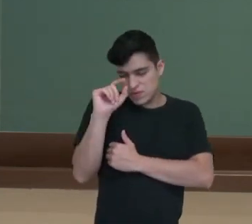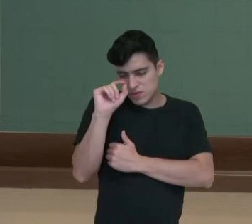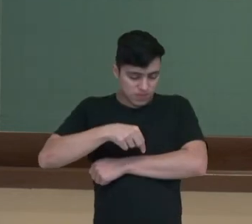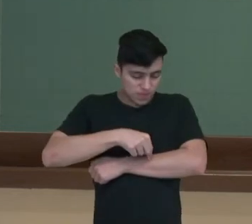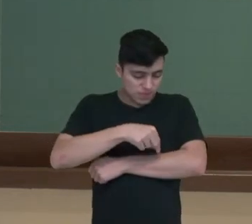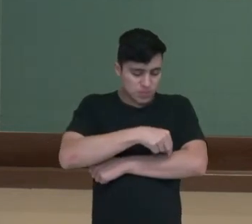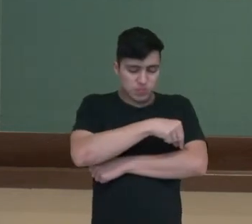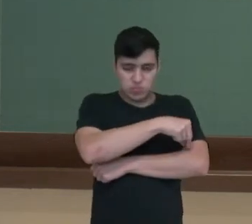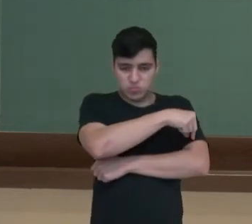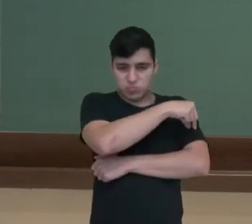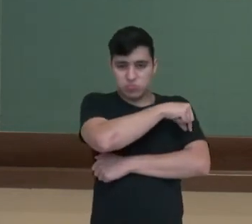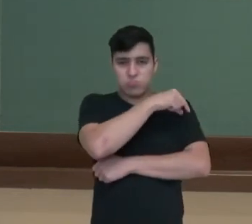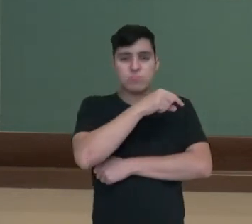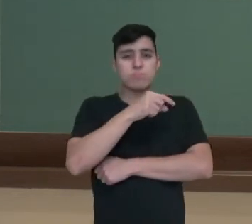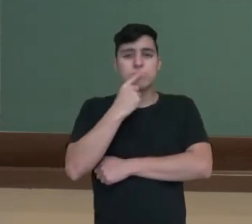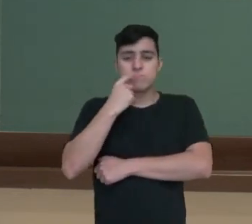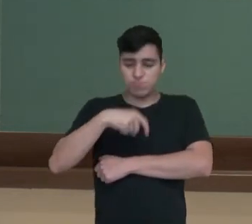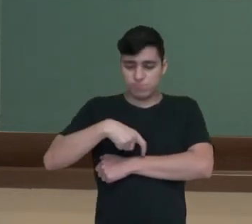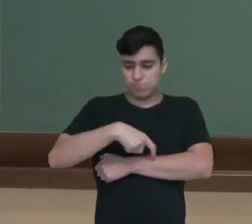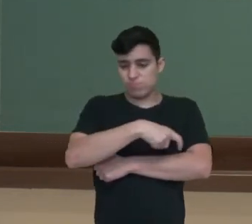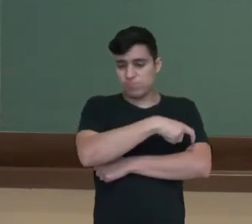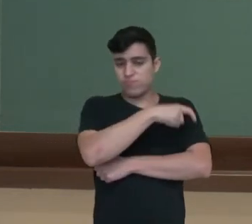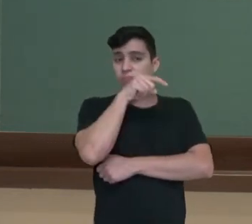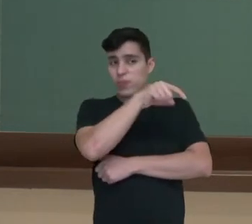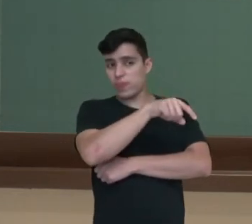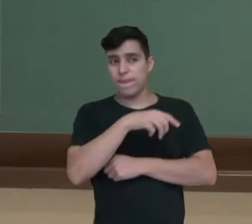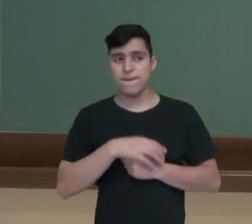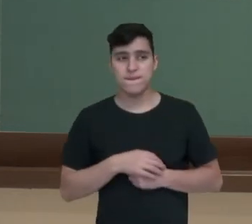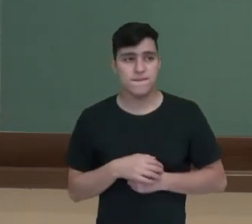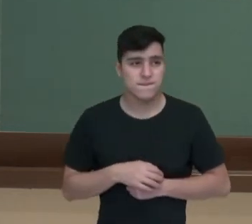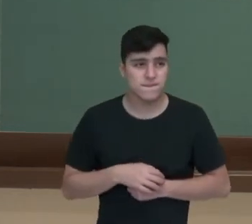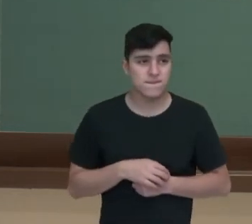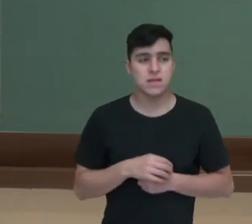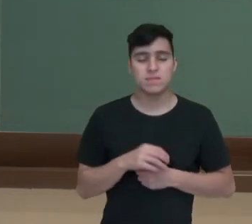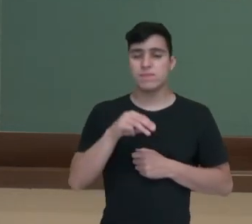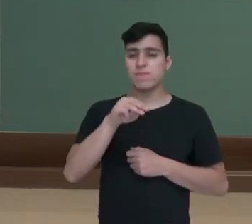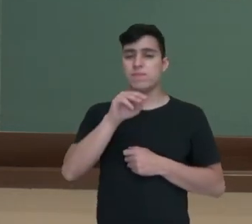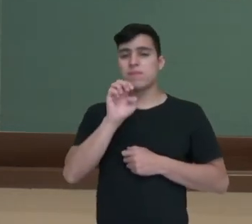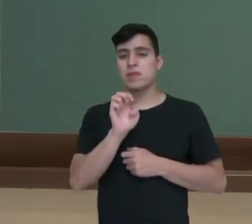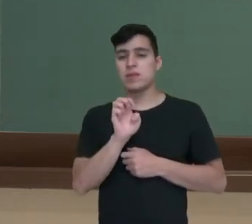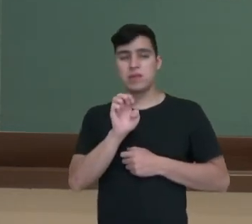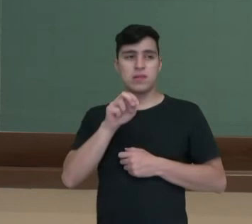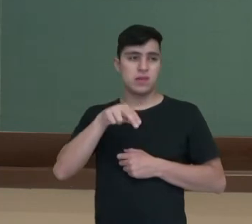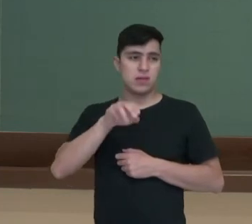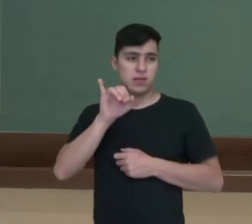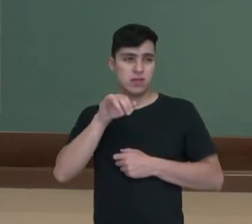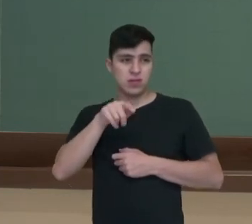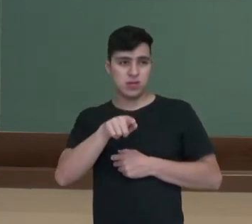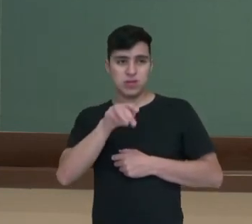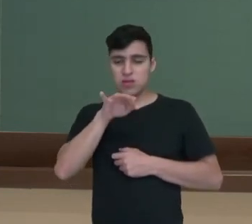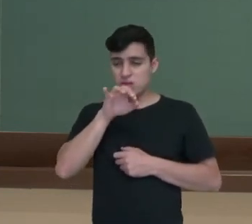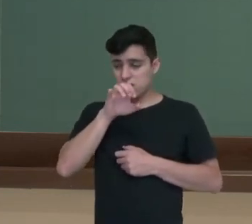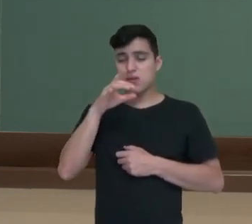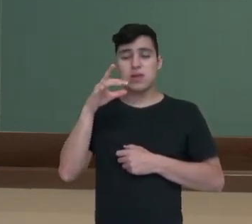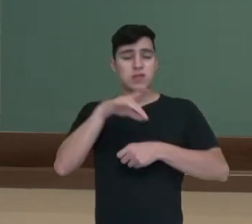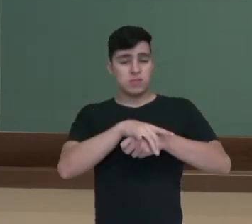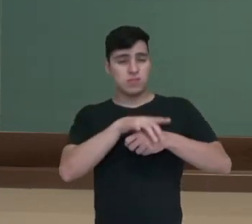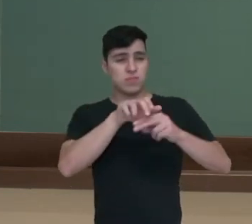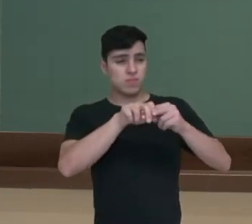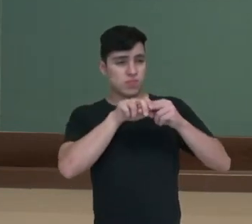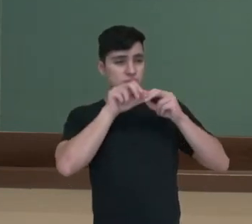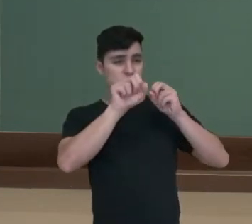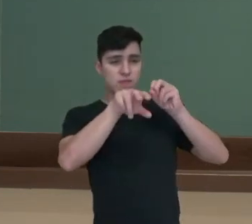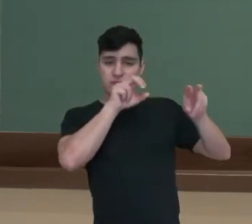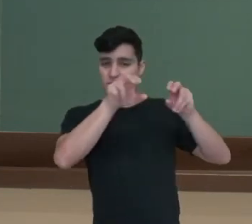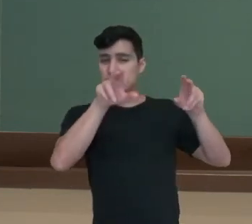manchas e pequenas bolhas na pele. A meningite é uma doença também causada por um micro-organismo